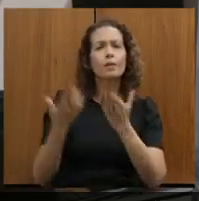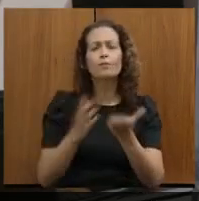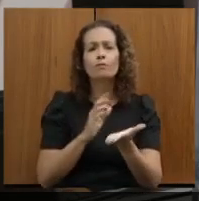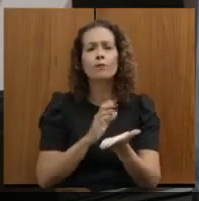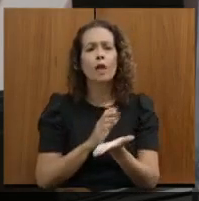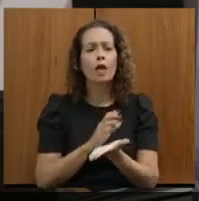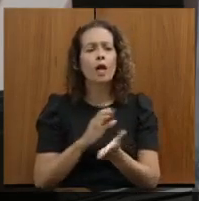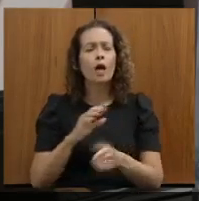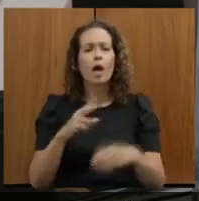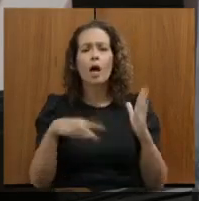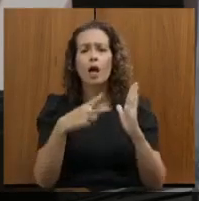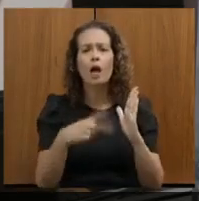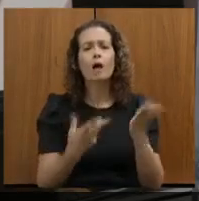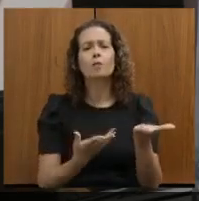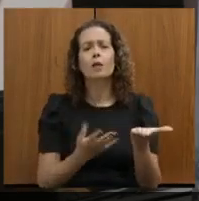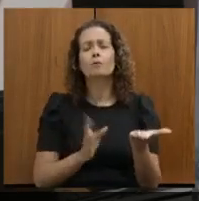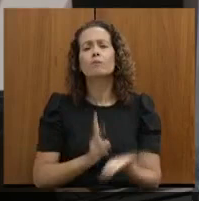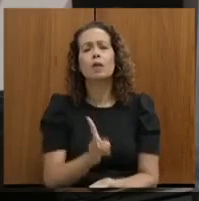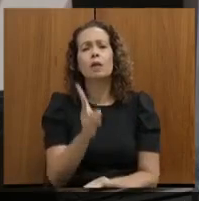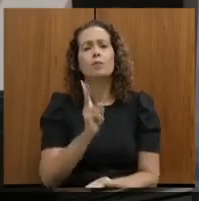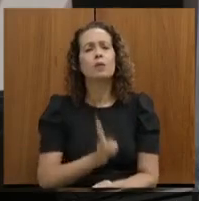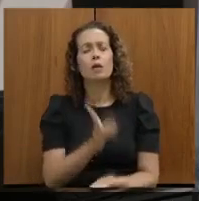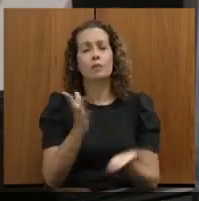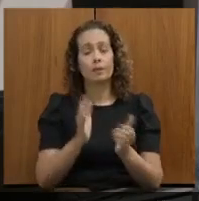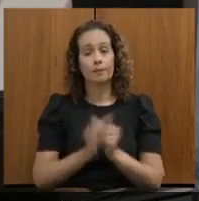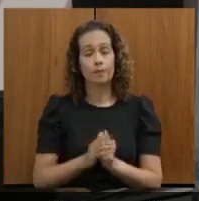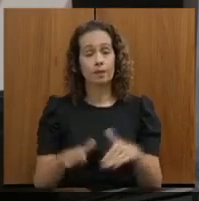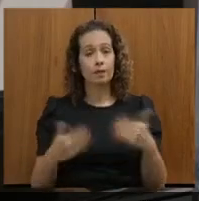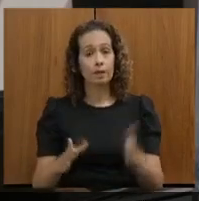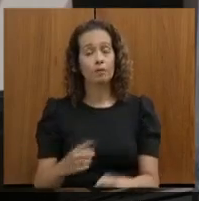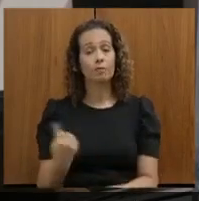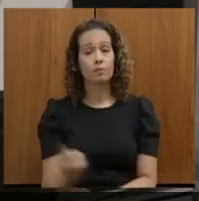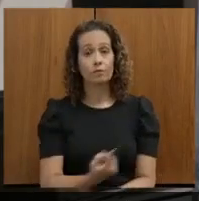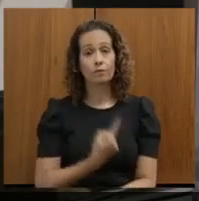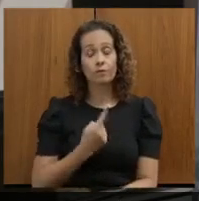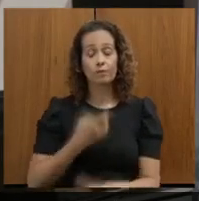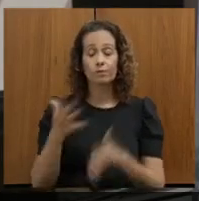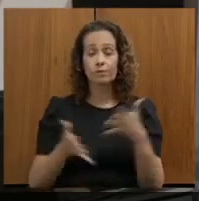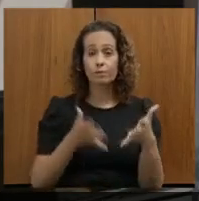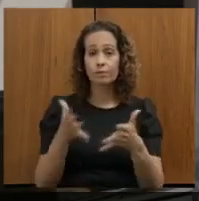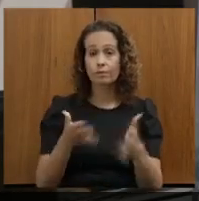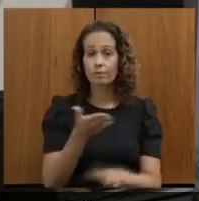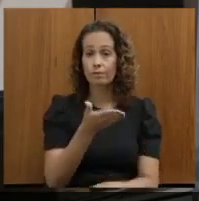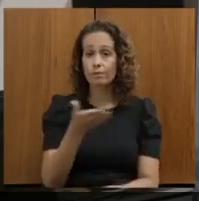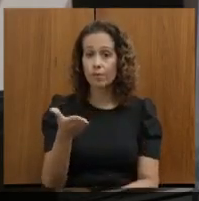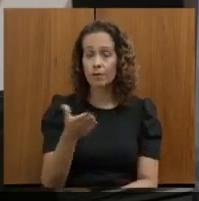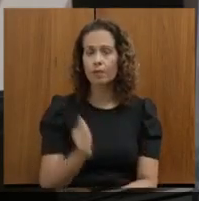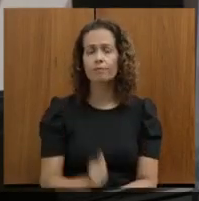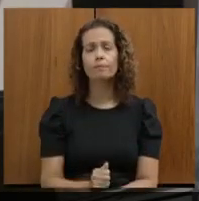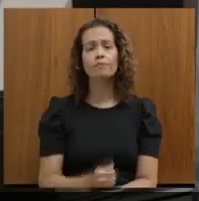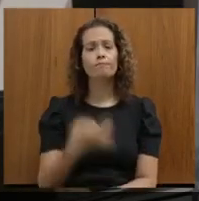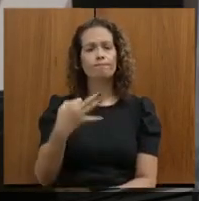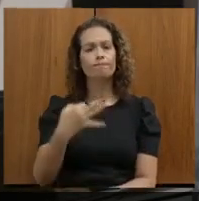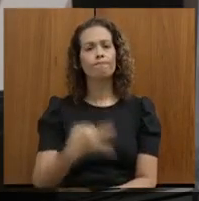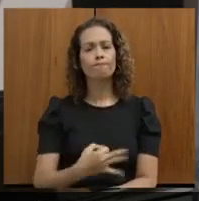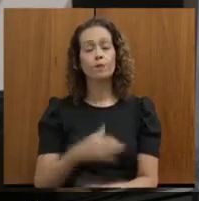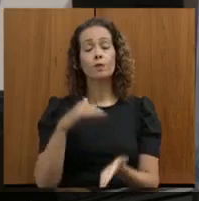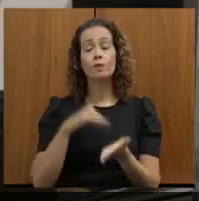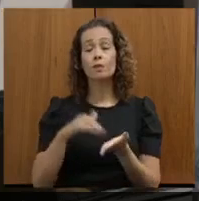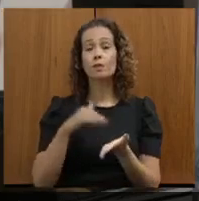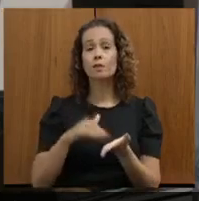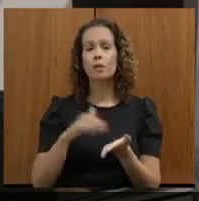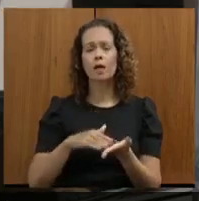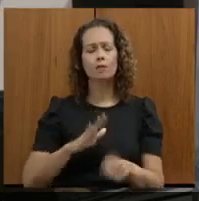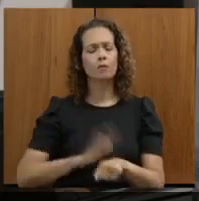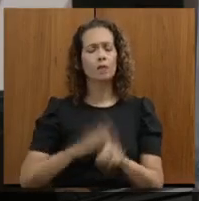tenha certeza que eu estou falando aqui neste momento, vossa excelência, sem dúvida alguma, se tornou um dos secretários mais